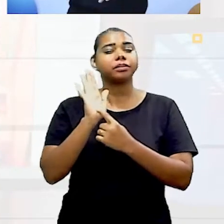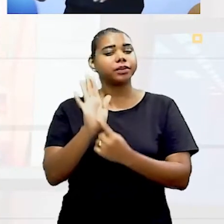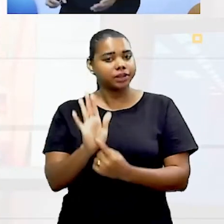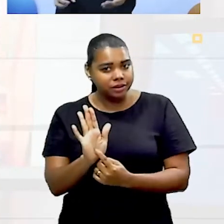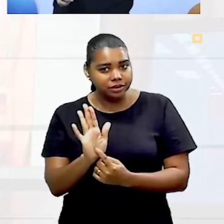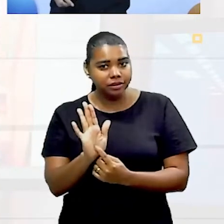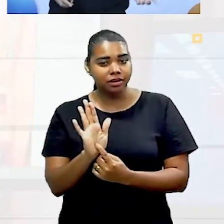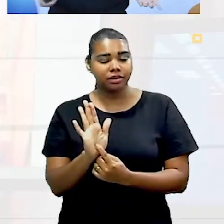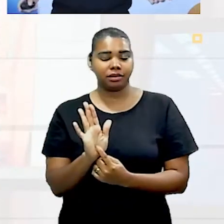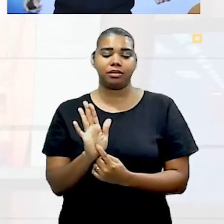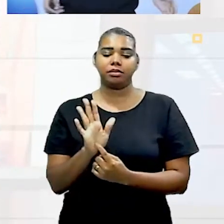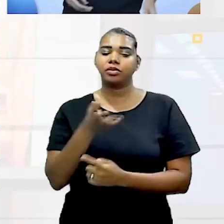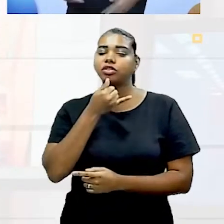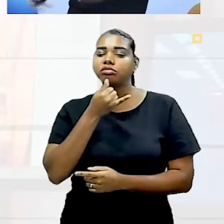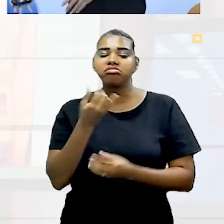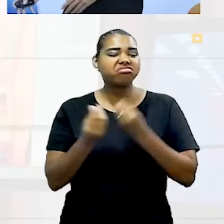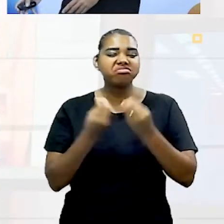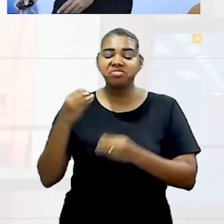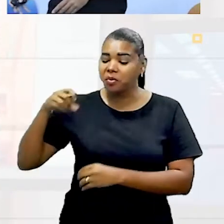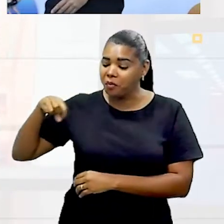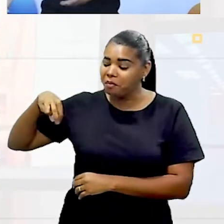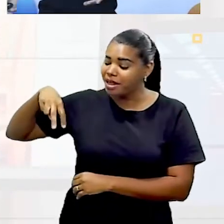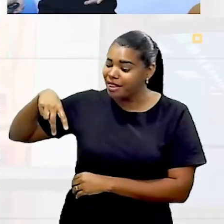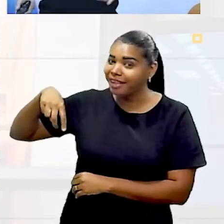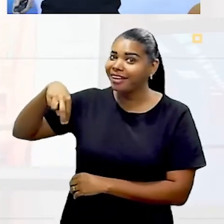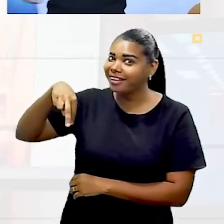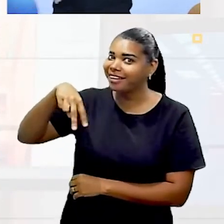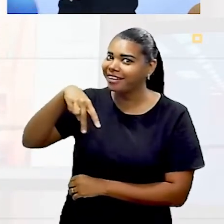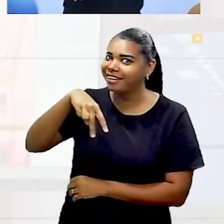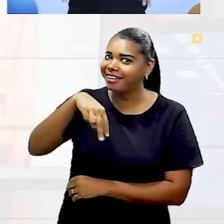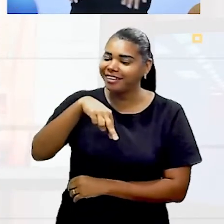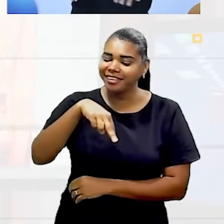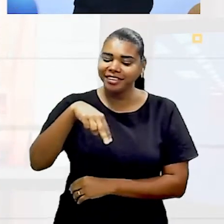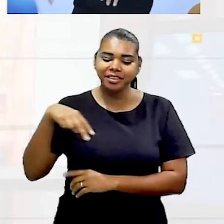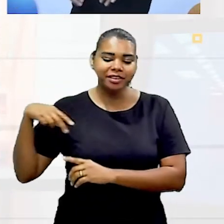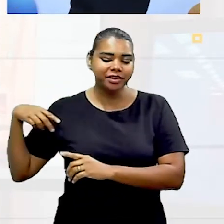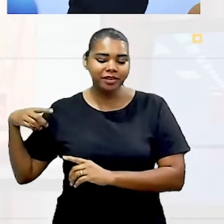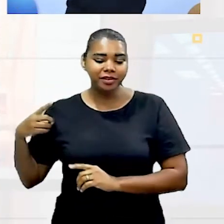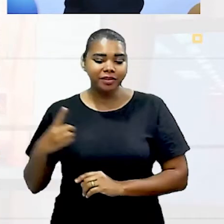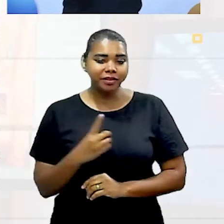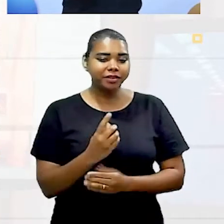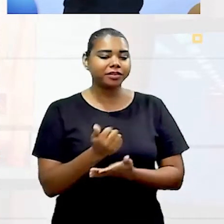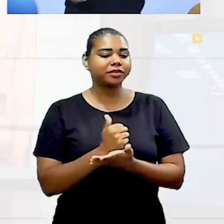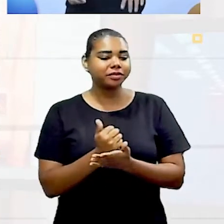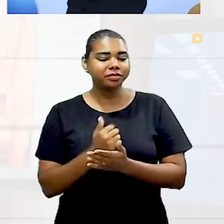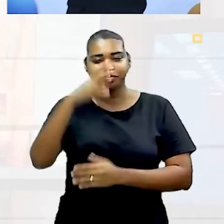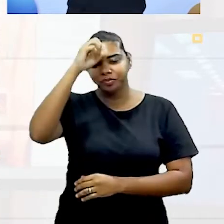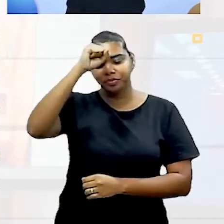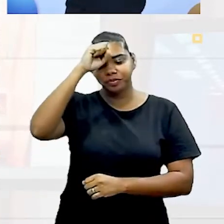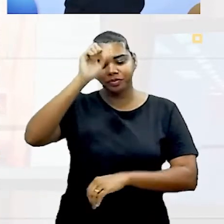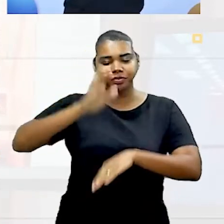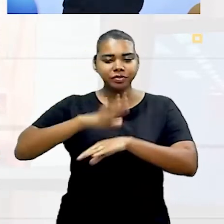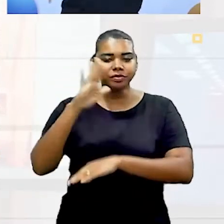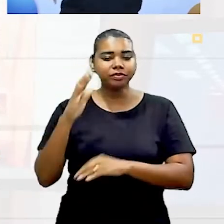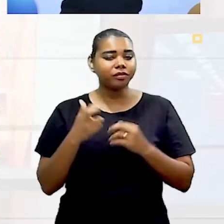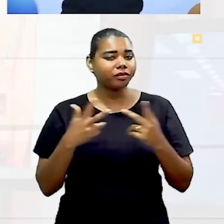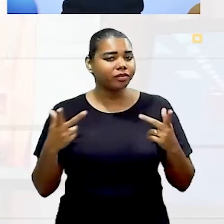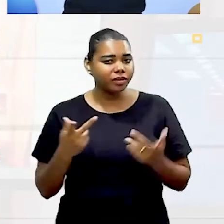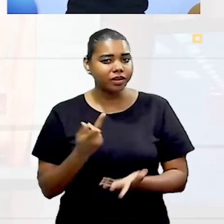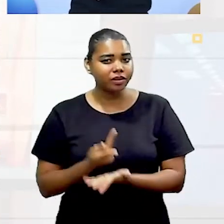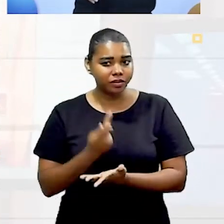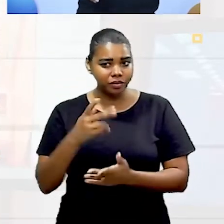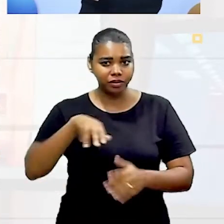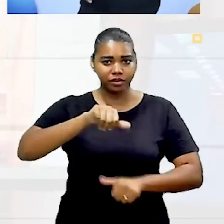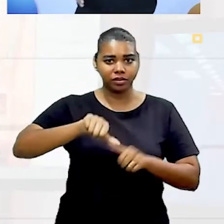mostra o personagem, por exemplo, como ele anda. No caso do jogo, vai dar os comandos, você vai aprender. E aí vai acontecer alguma coisa que vai